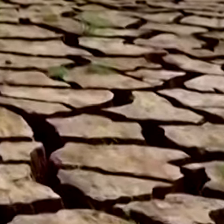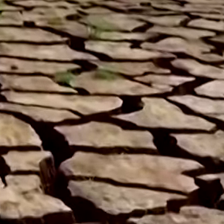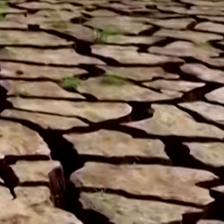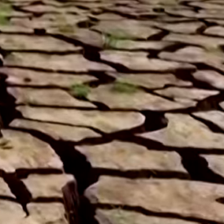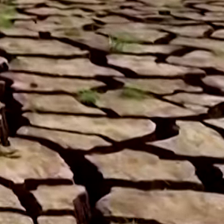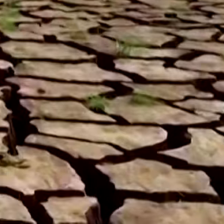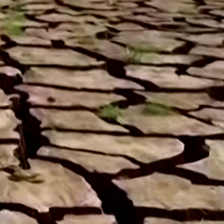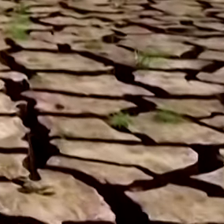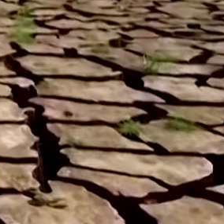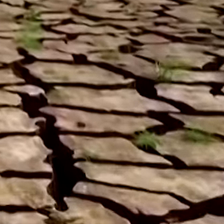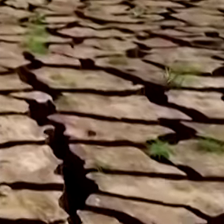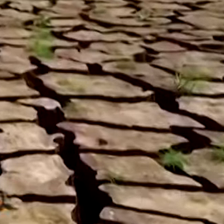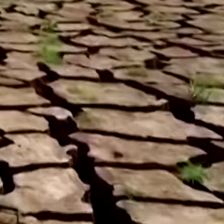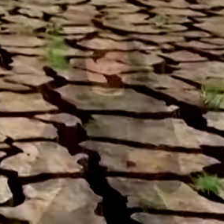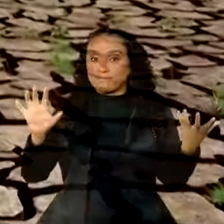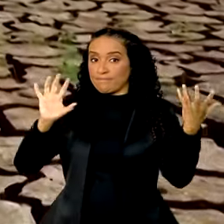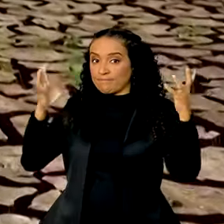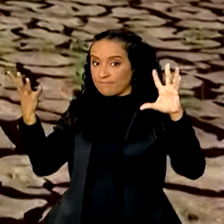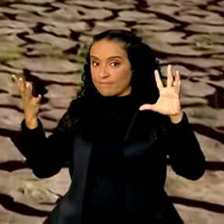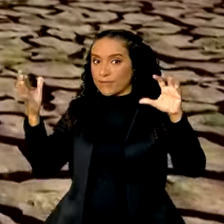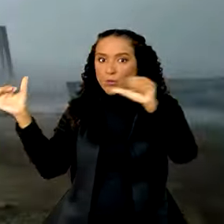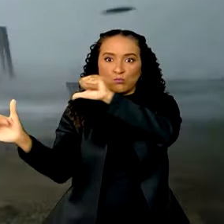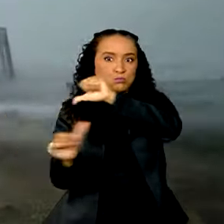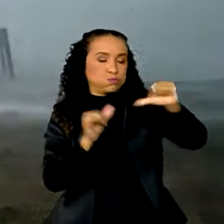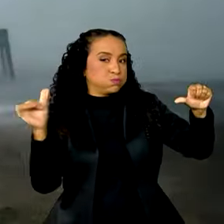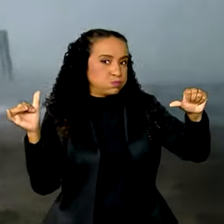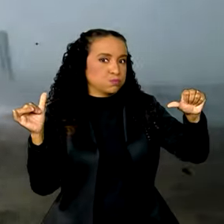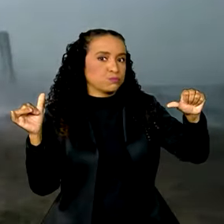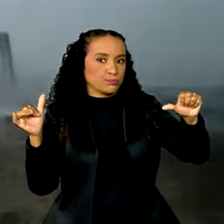O clima já mudou.